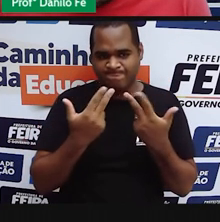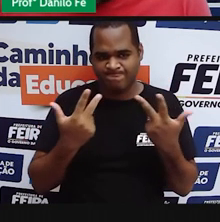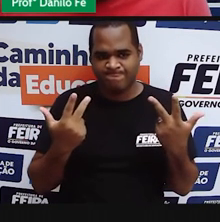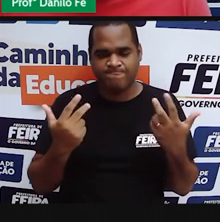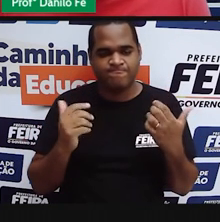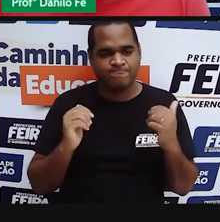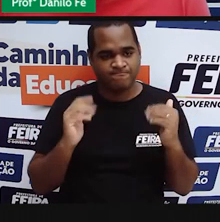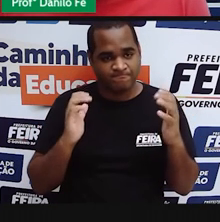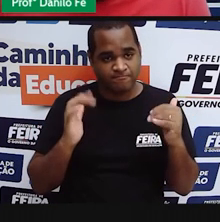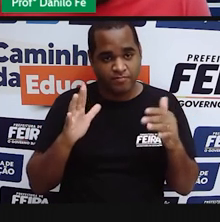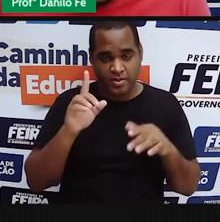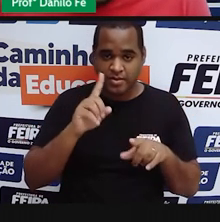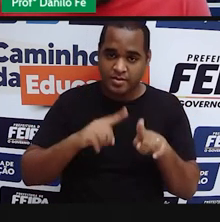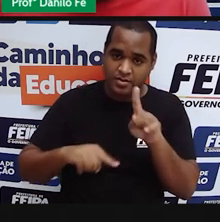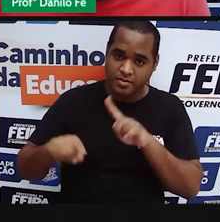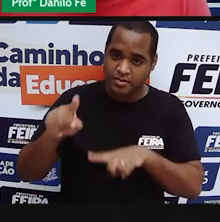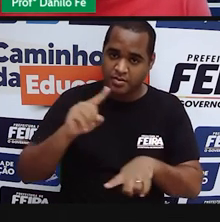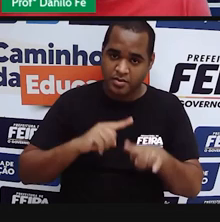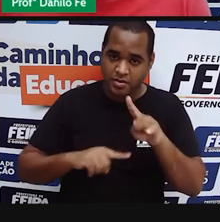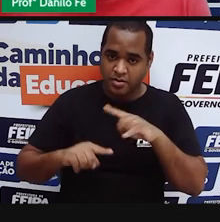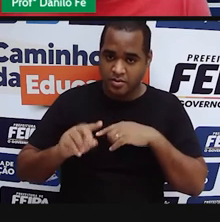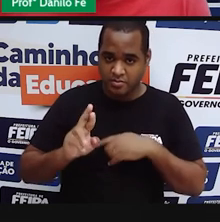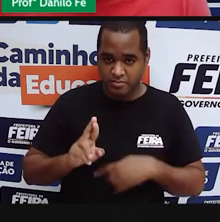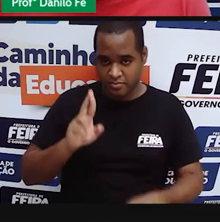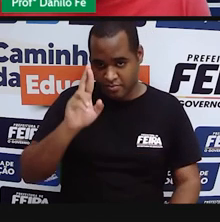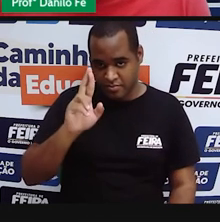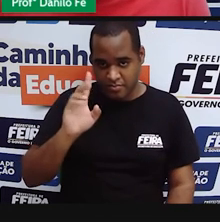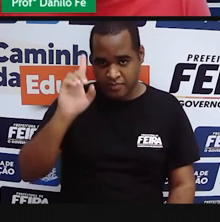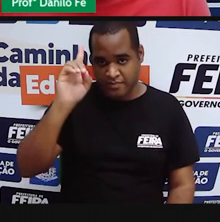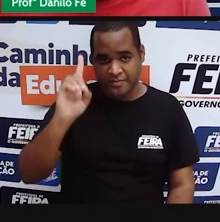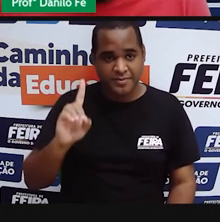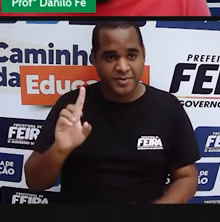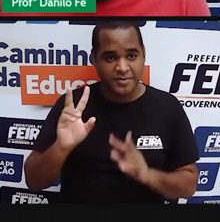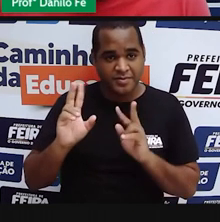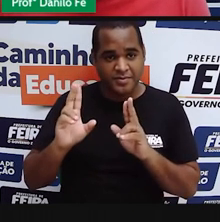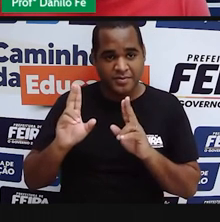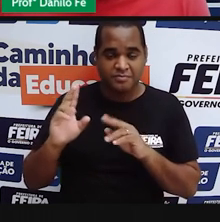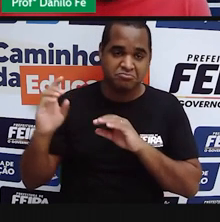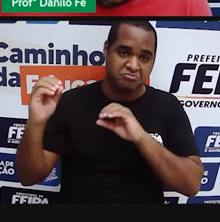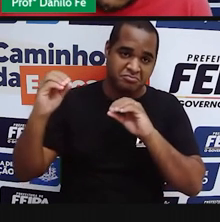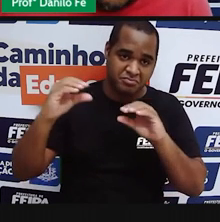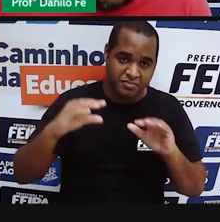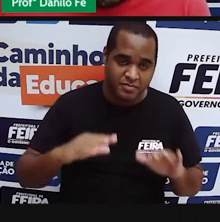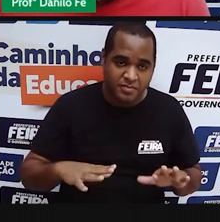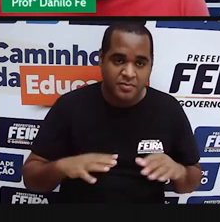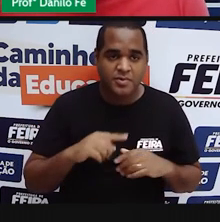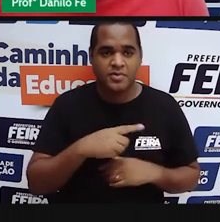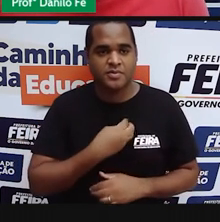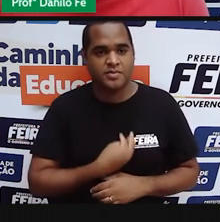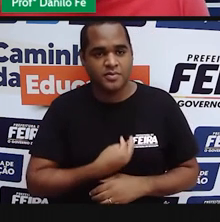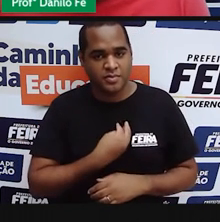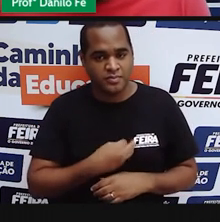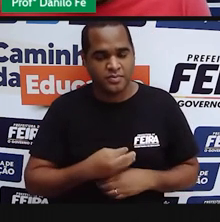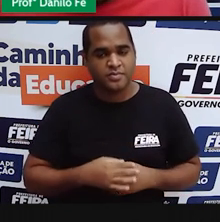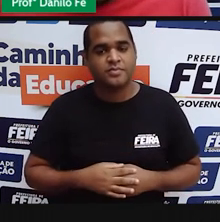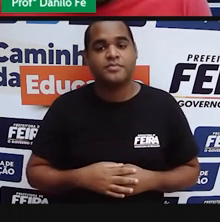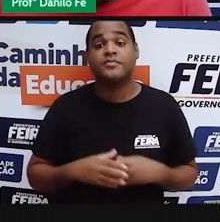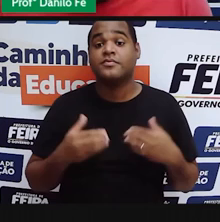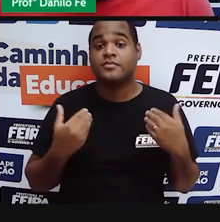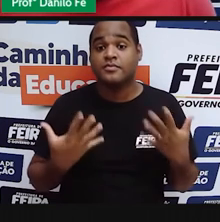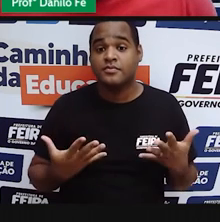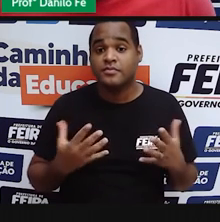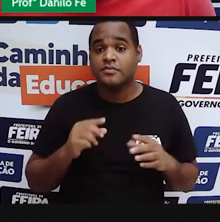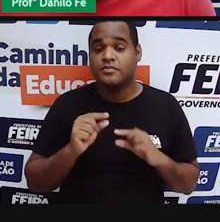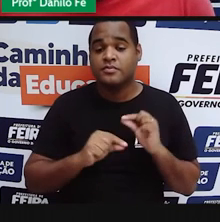soberano, que liderava a nação e que tinha o direito divino, consideravam ele dado por Deus.